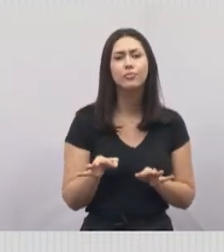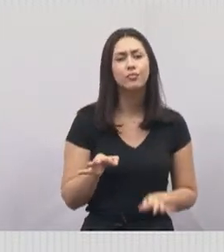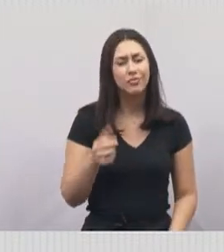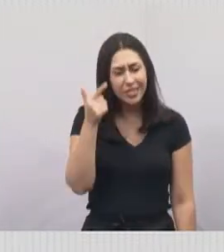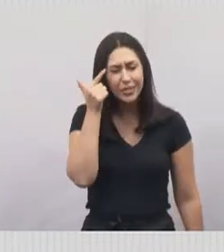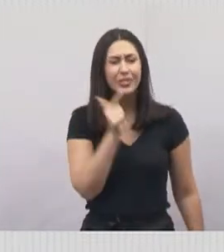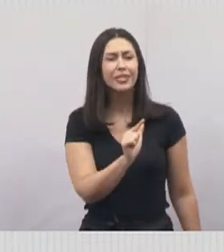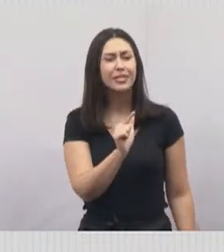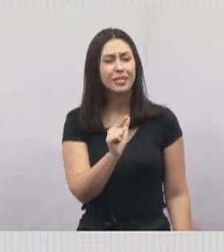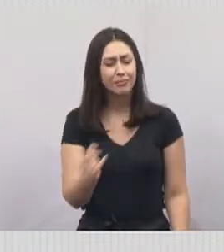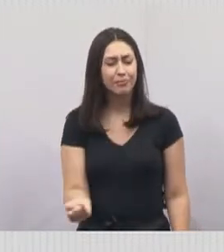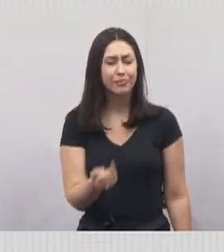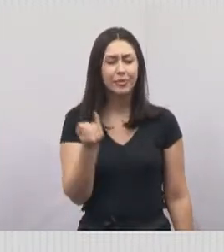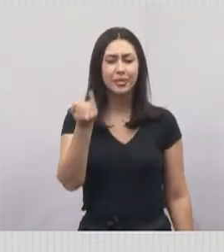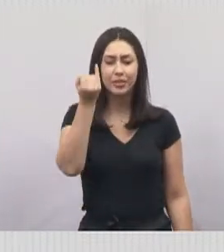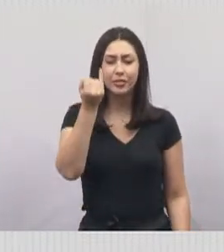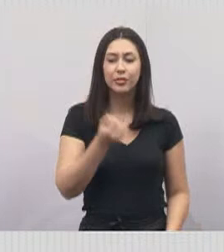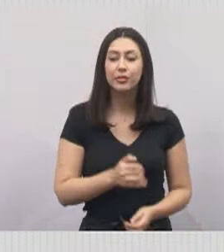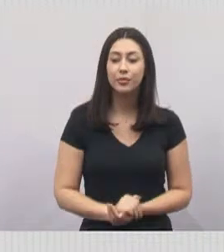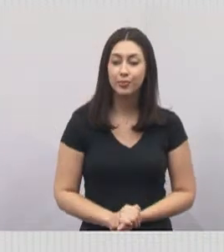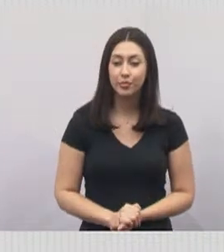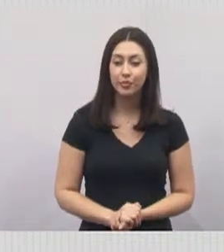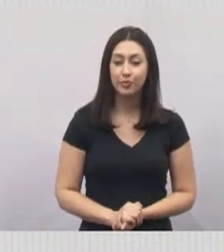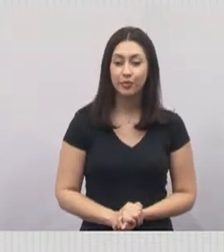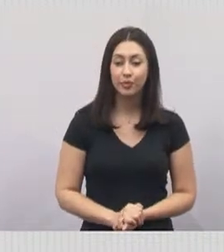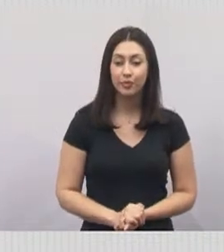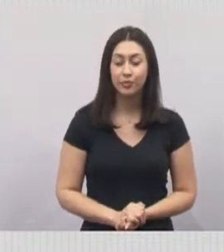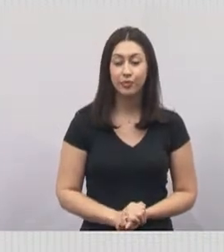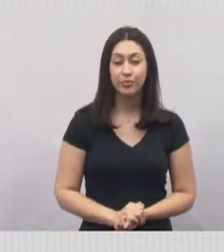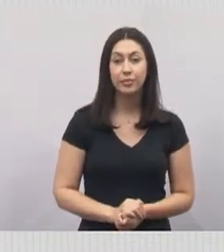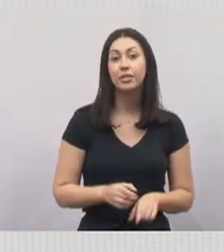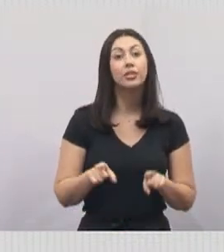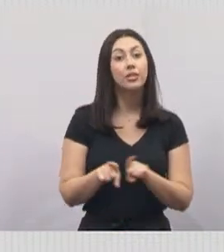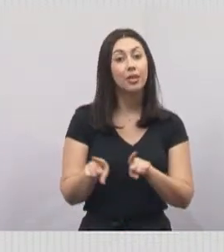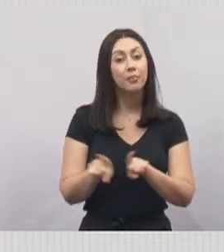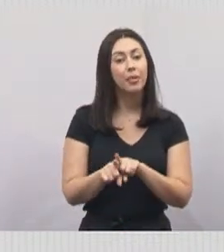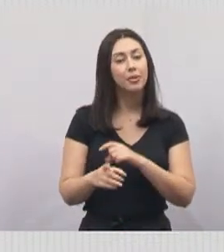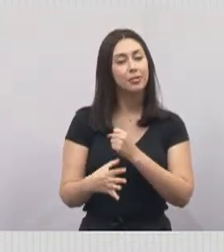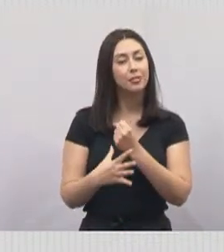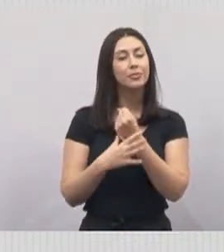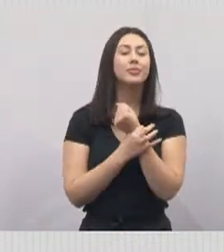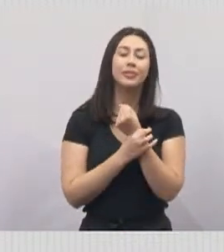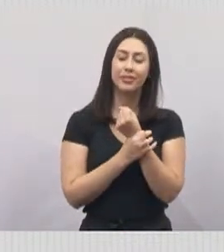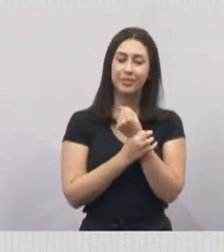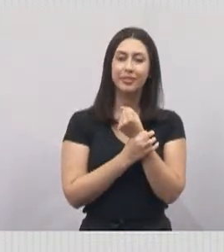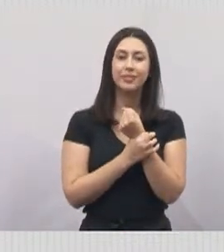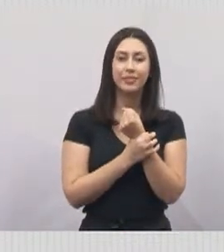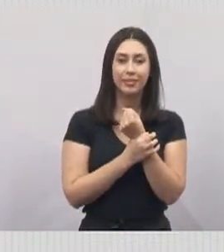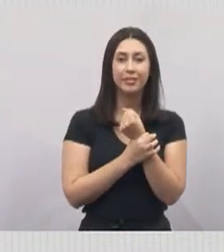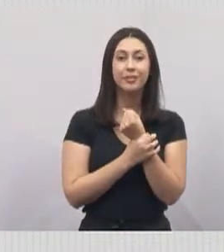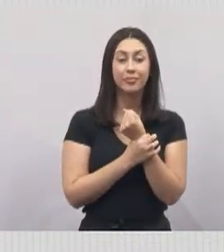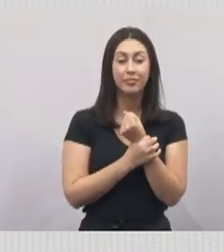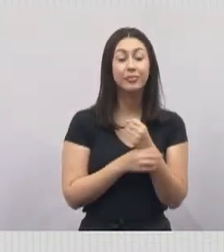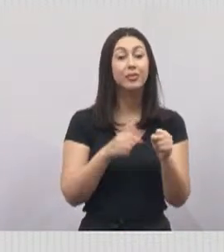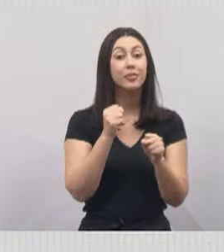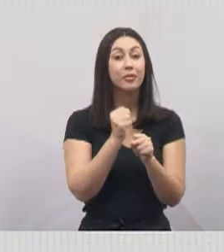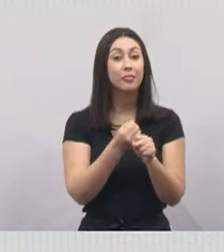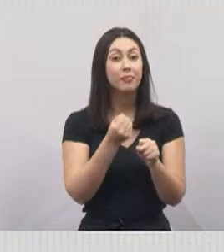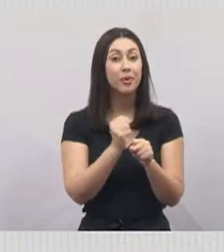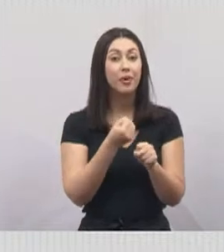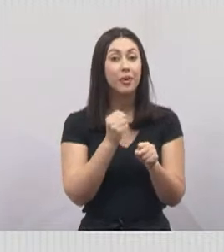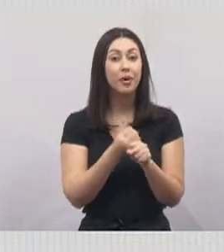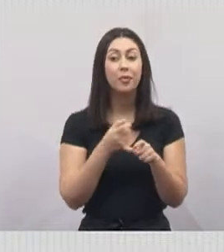ganho para toda a região. E vai trazer segurança. E esta é uma obra